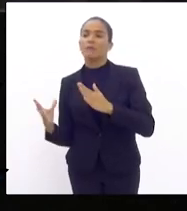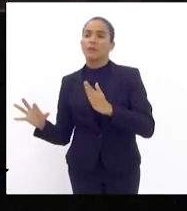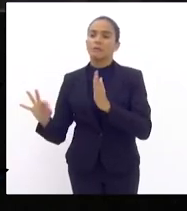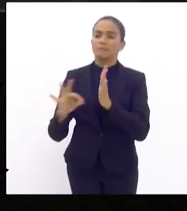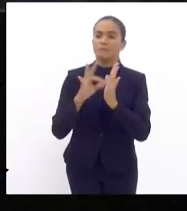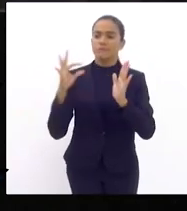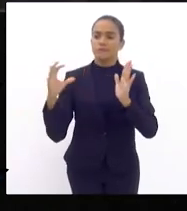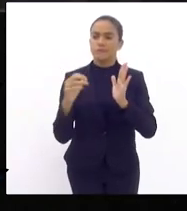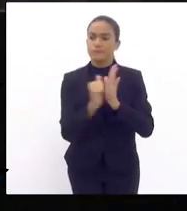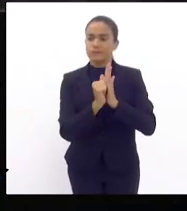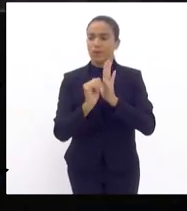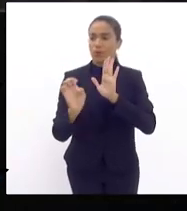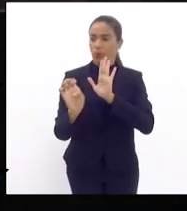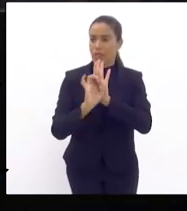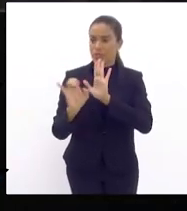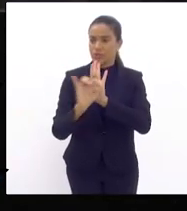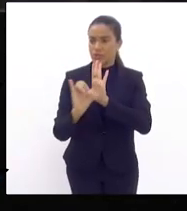deputado